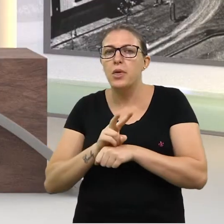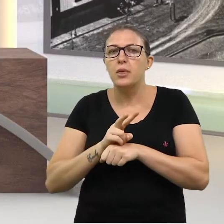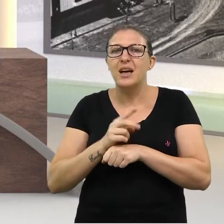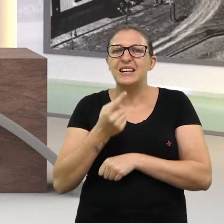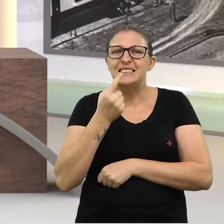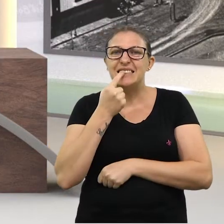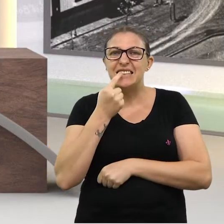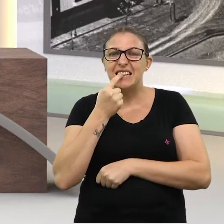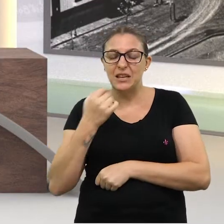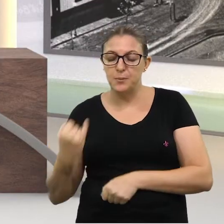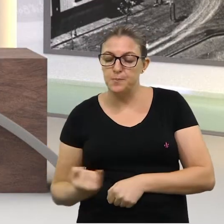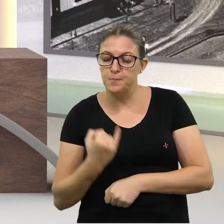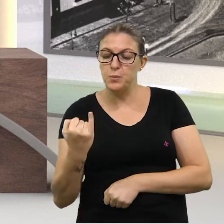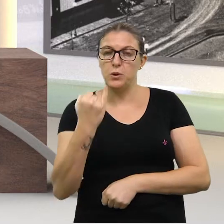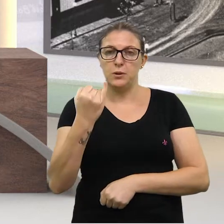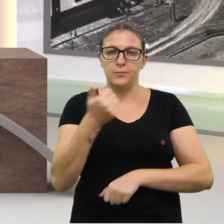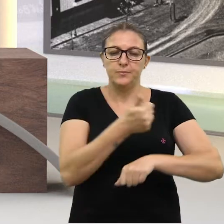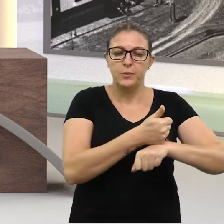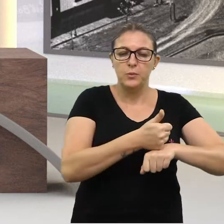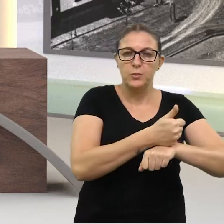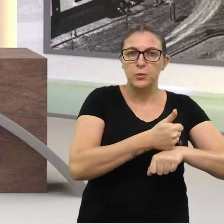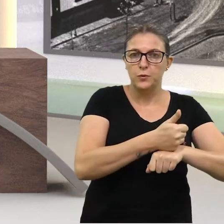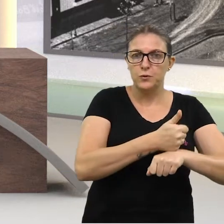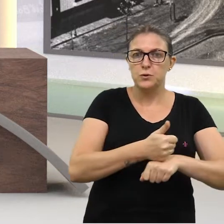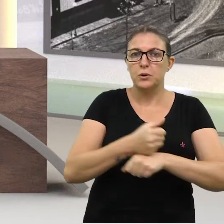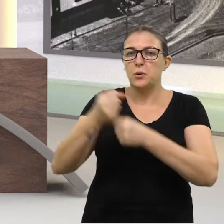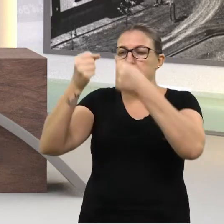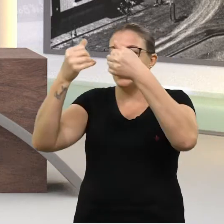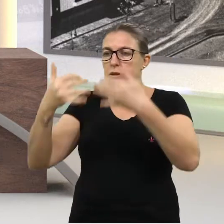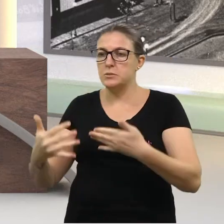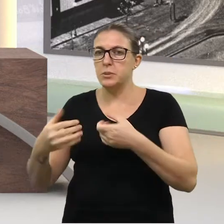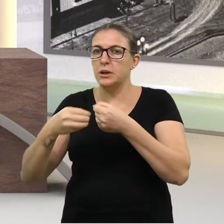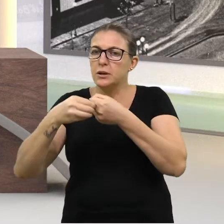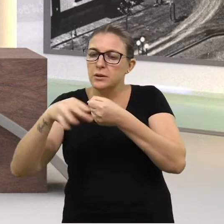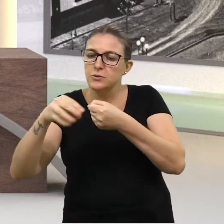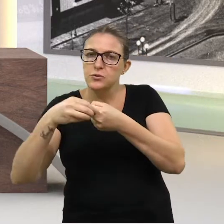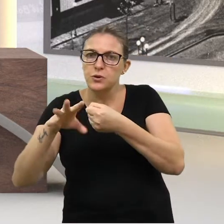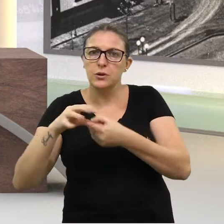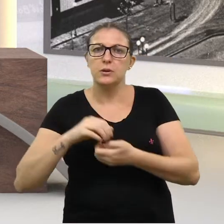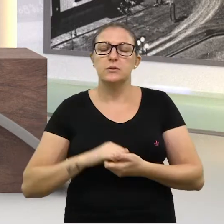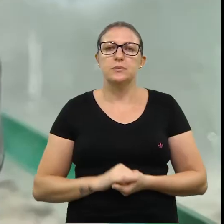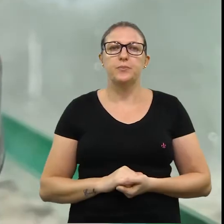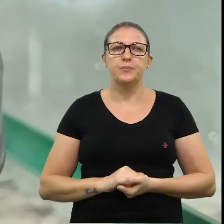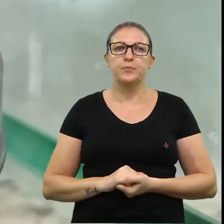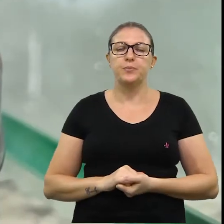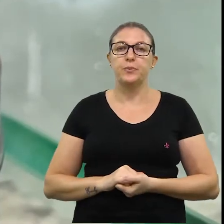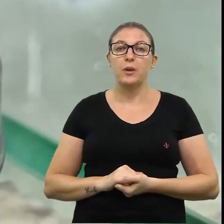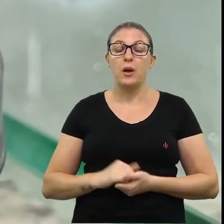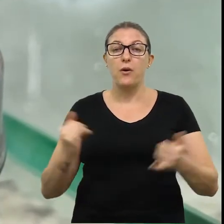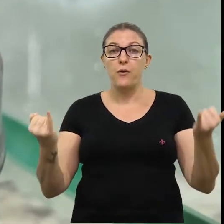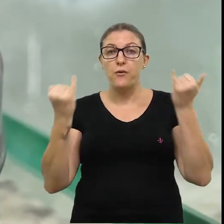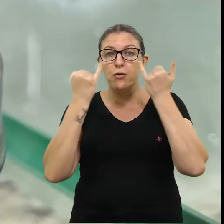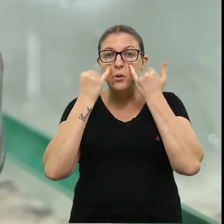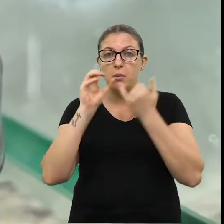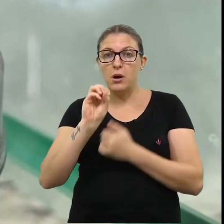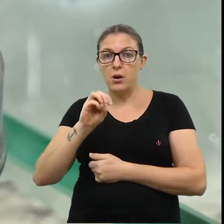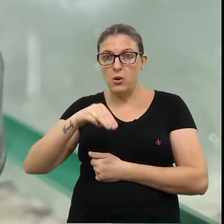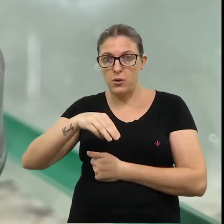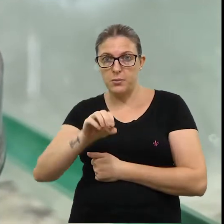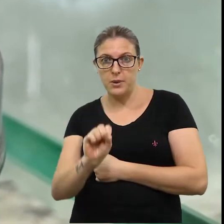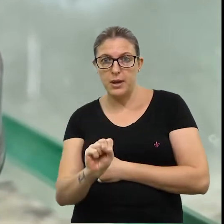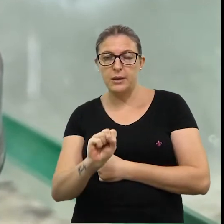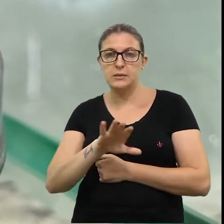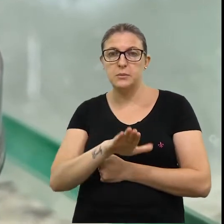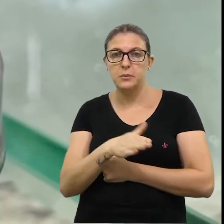com os dentes é fundamental. O dentista Gabriel Andia traz algumas dicas. Segundo dados da